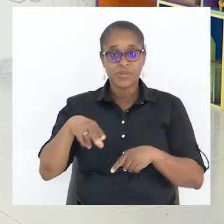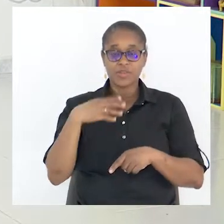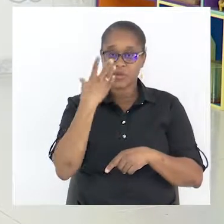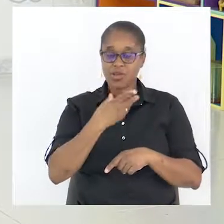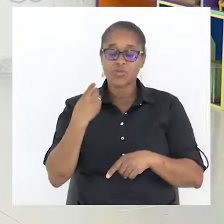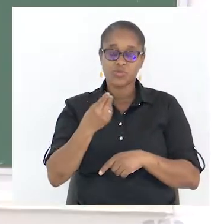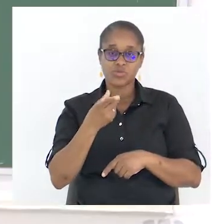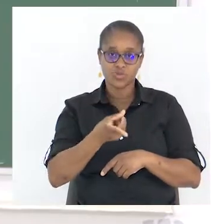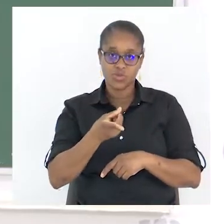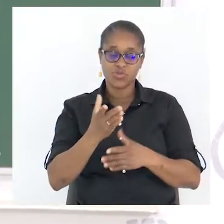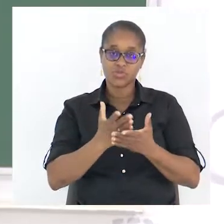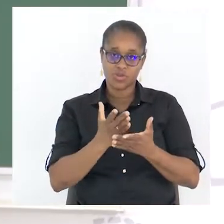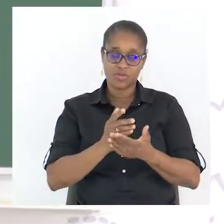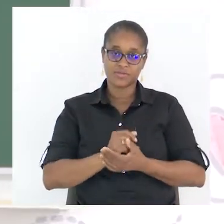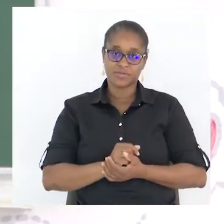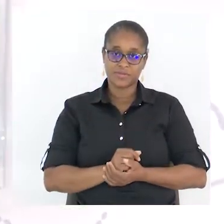alunos do nono ano.